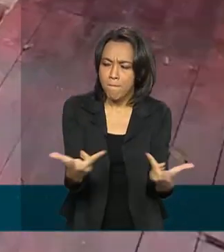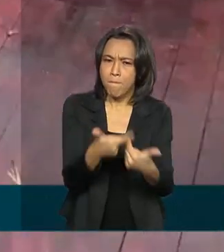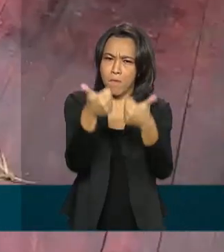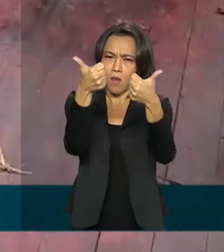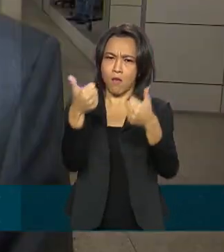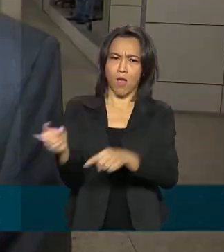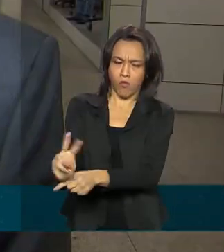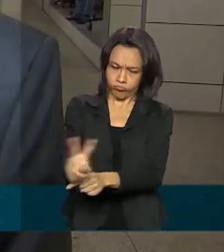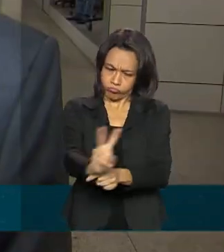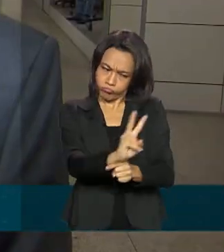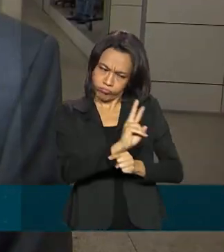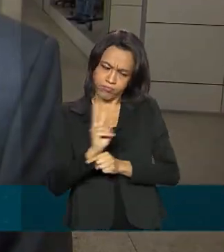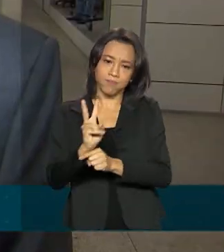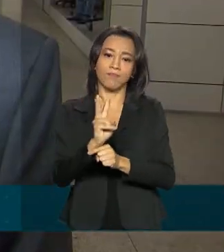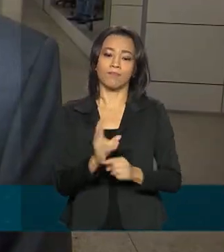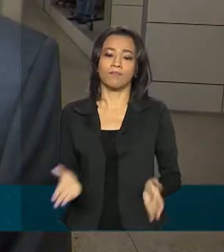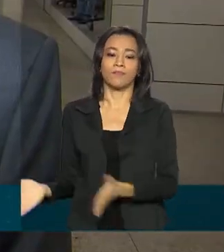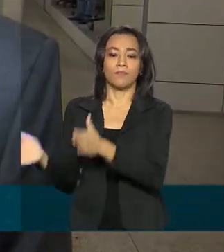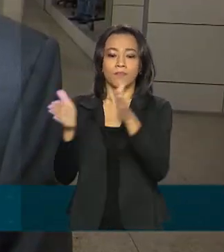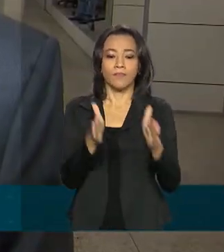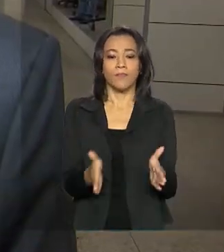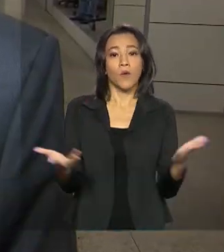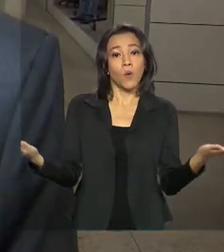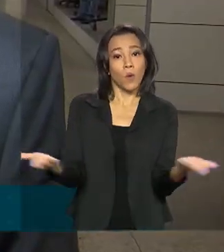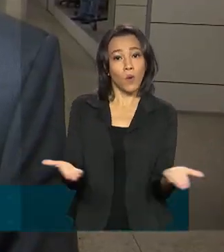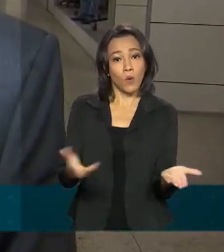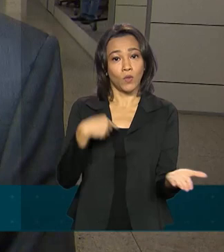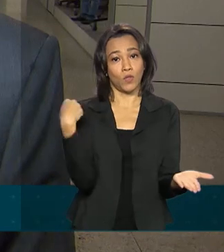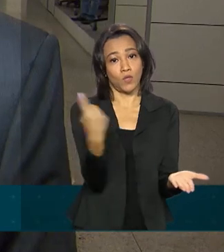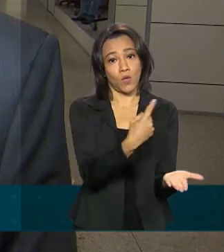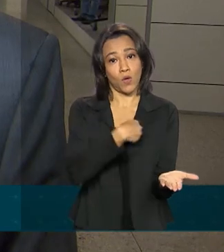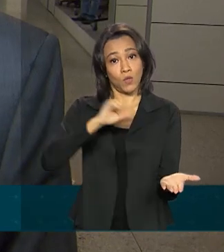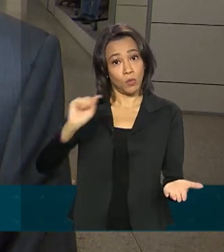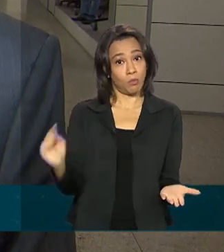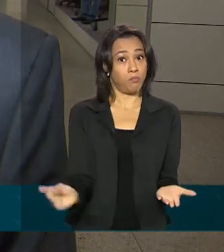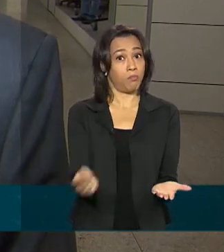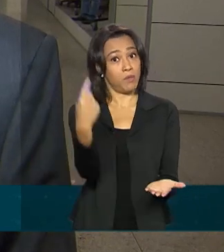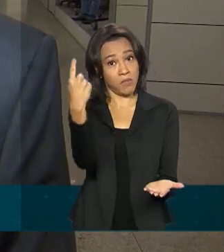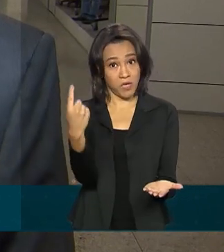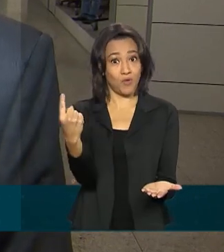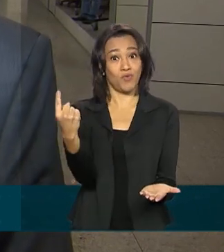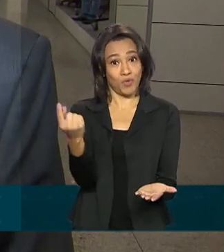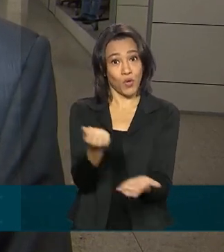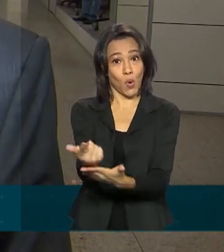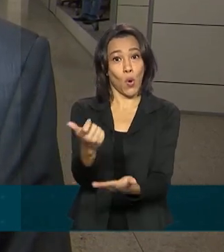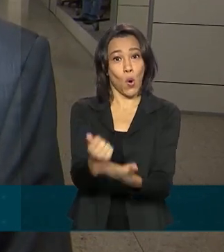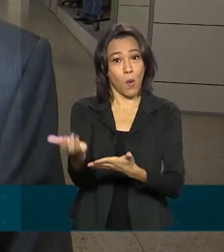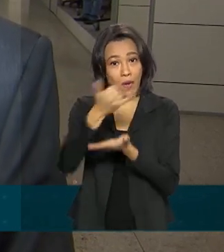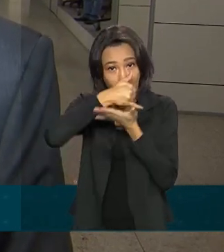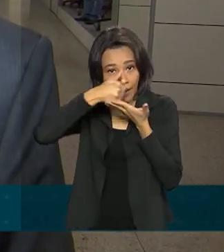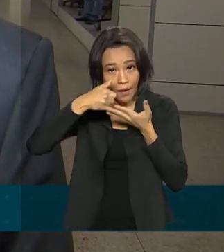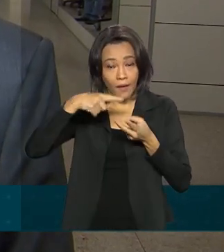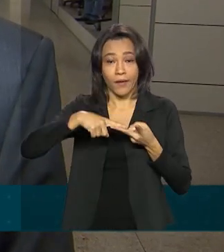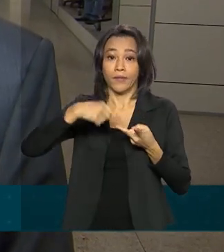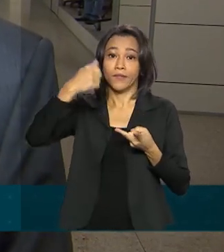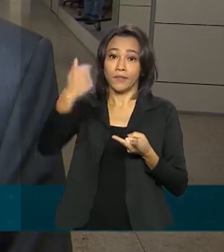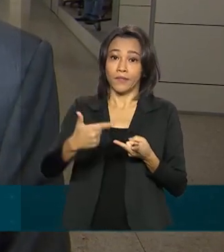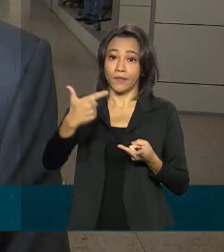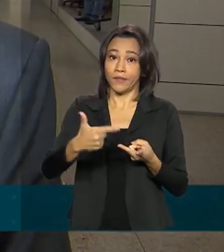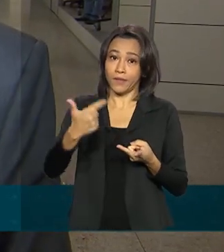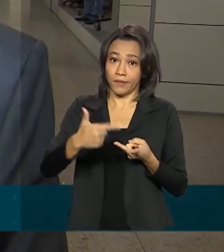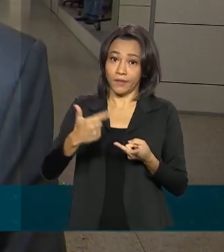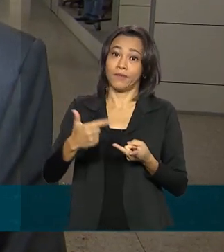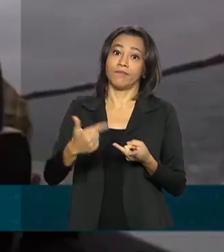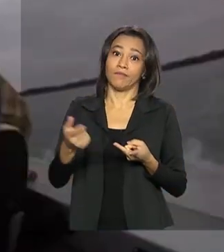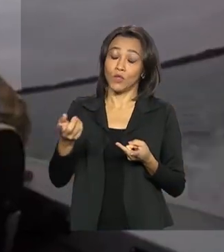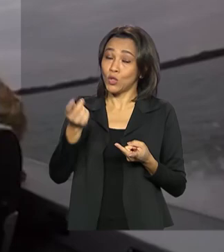fiscalização. Hoje nós somos já o primeiro consumidor de crack do mundo, segundo de cocaína, o maior local de